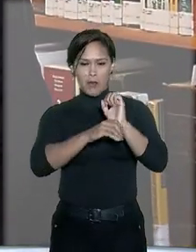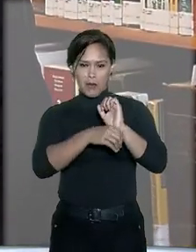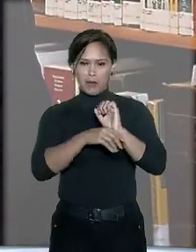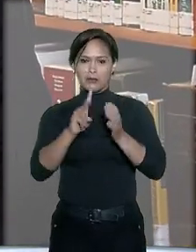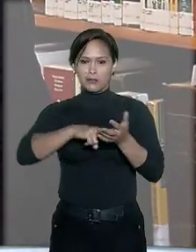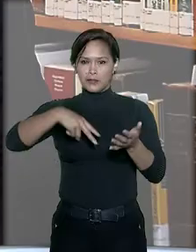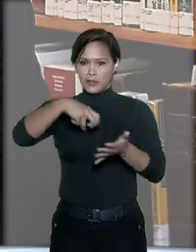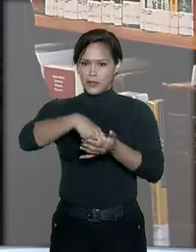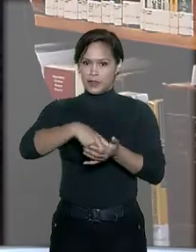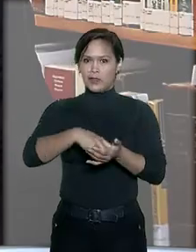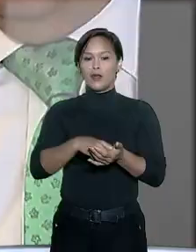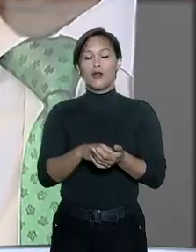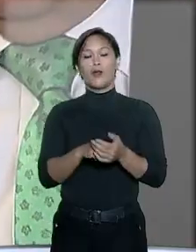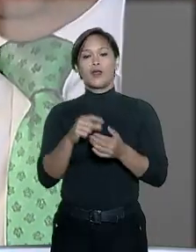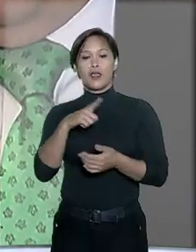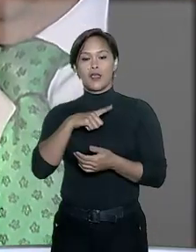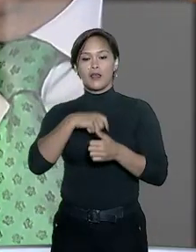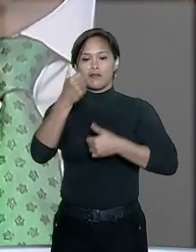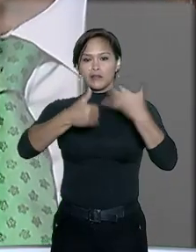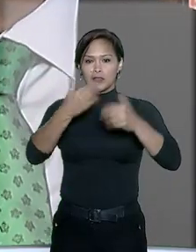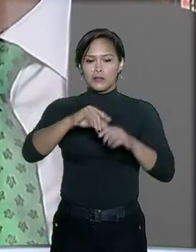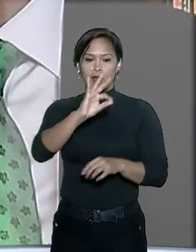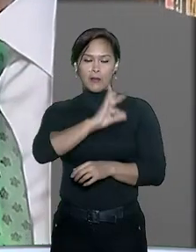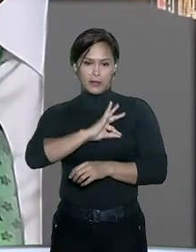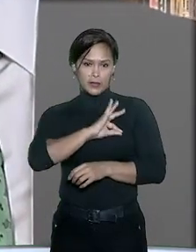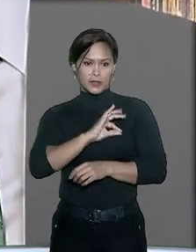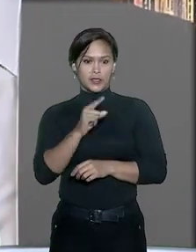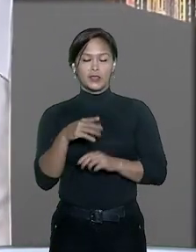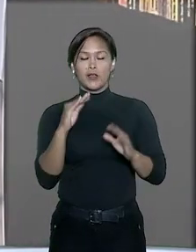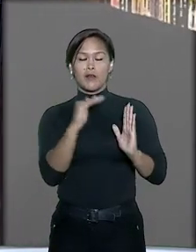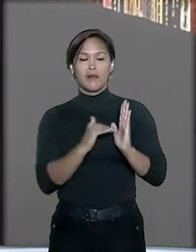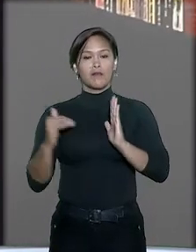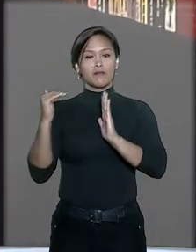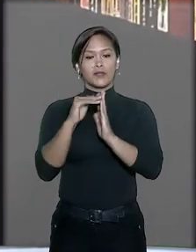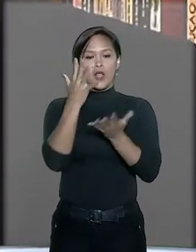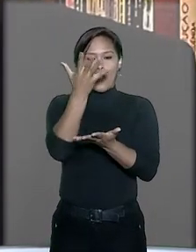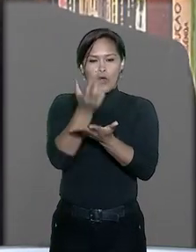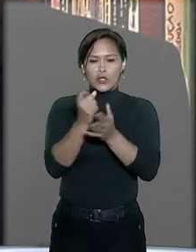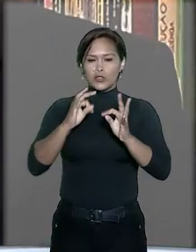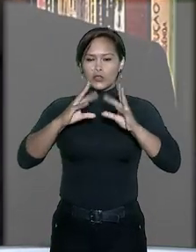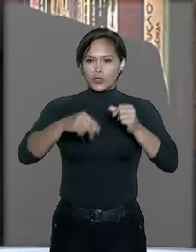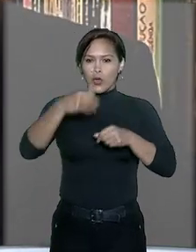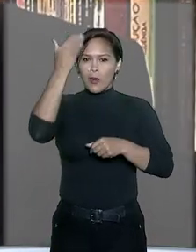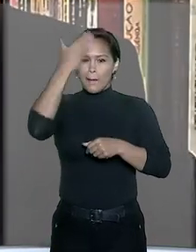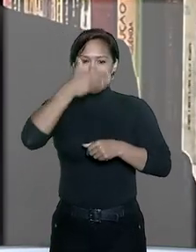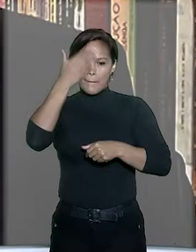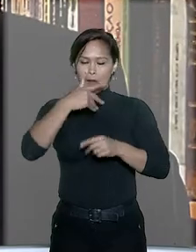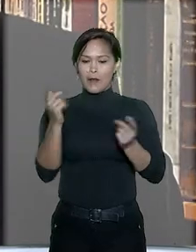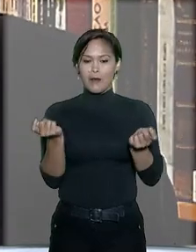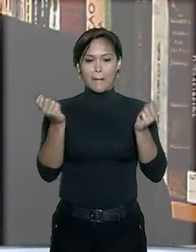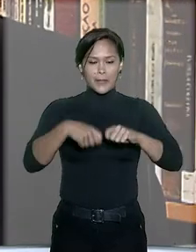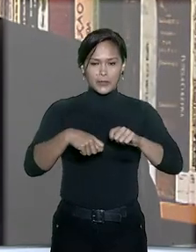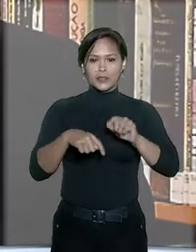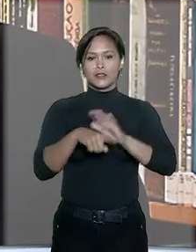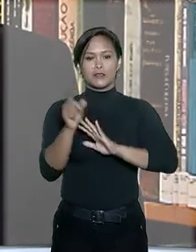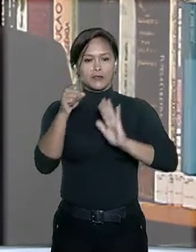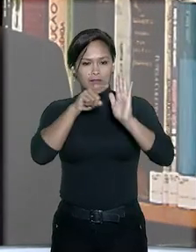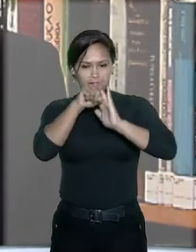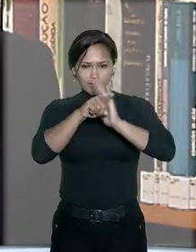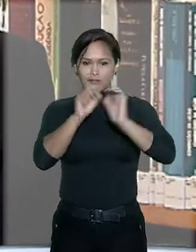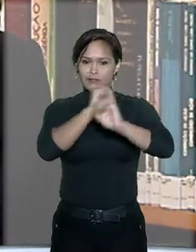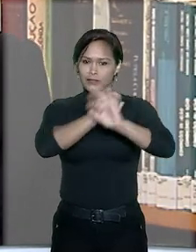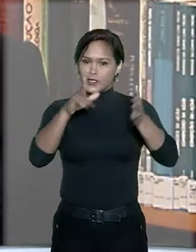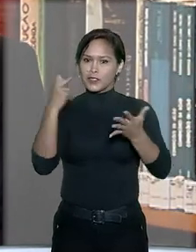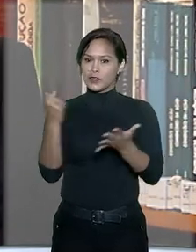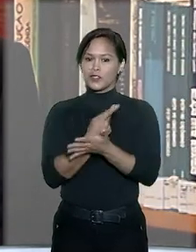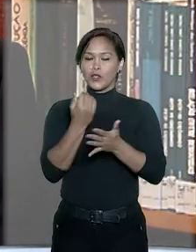Penal, o qual impõe à autoridade policial a obrigação de colher todas as provas que servirem para o esclarecimento do